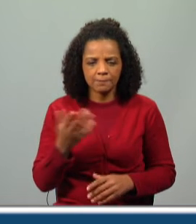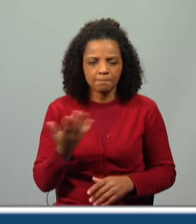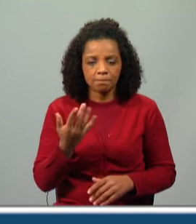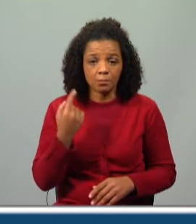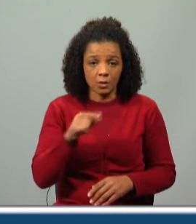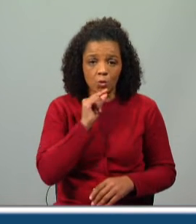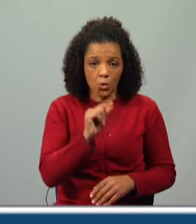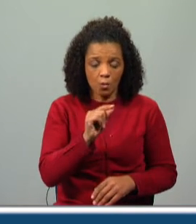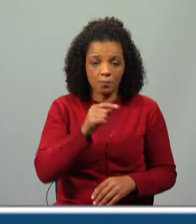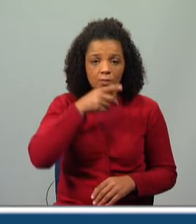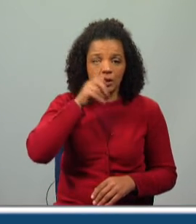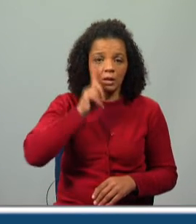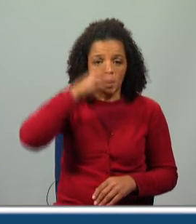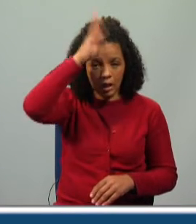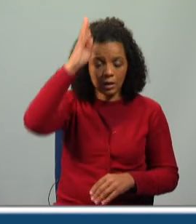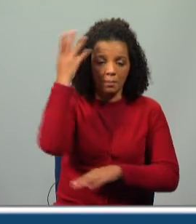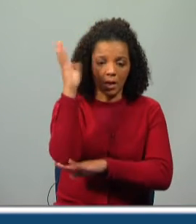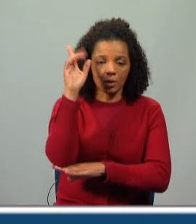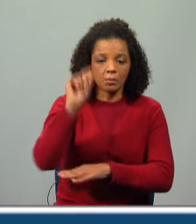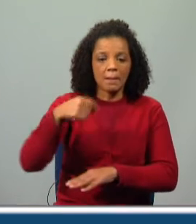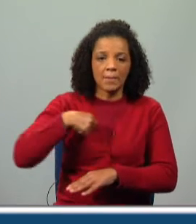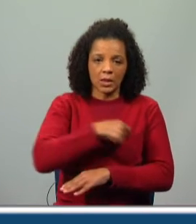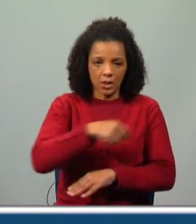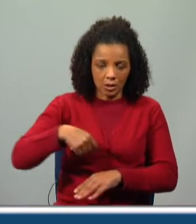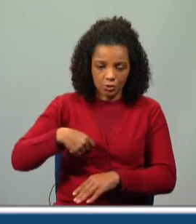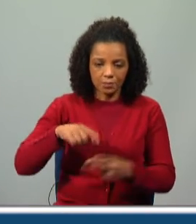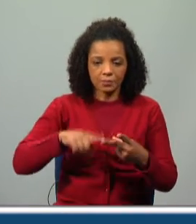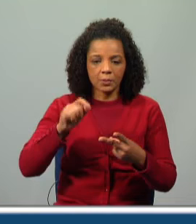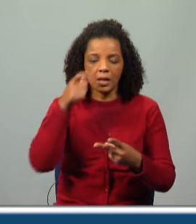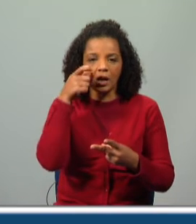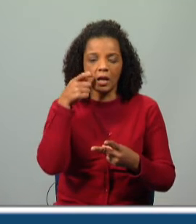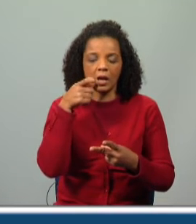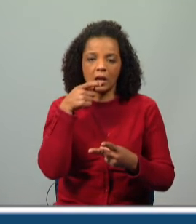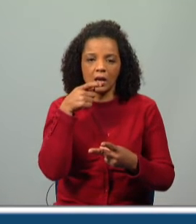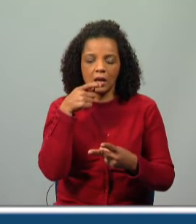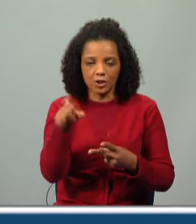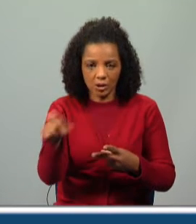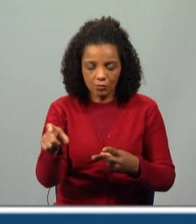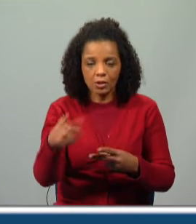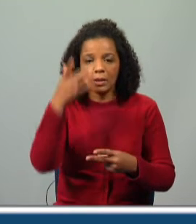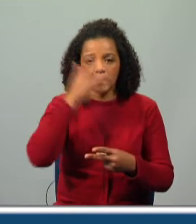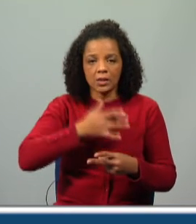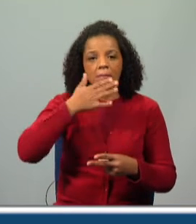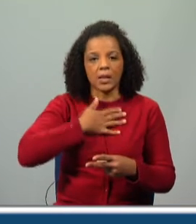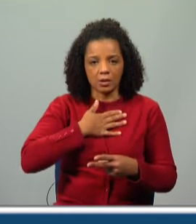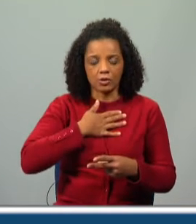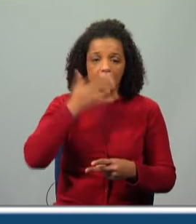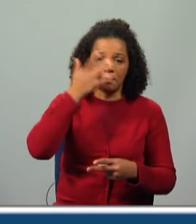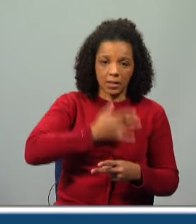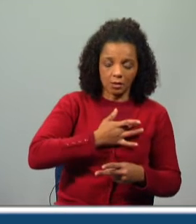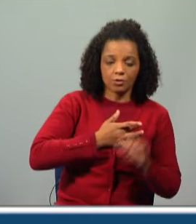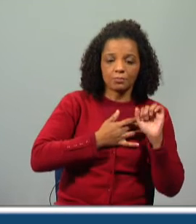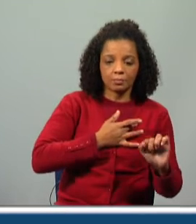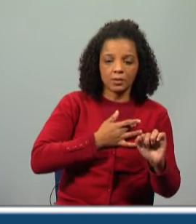Temos os nomes galinhas do mato e pintinhas e temos os adjetivos pretas e brancas. Ora, pretas